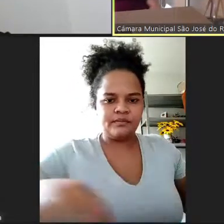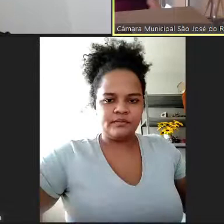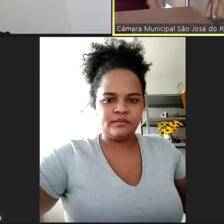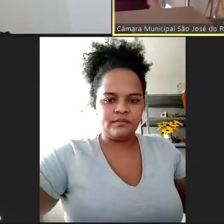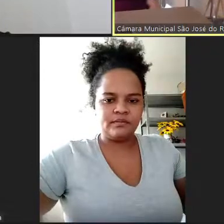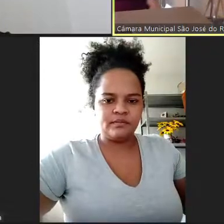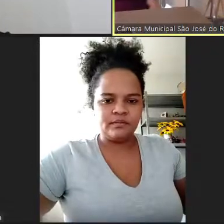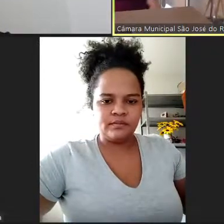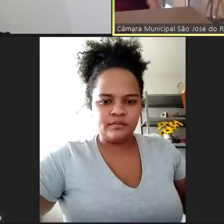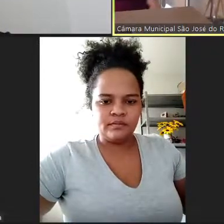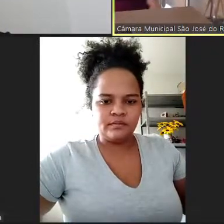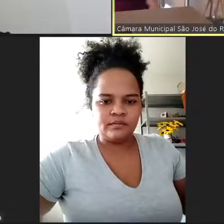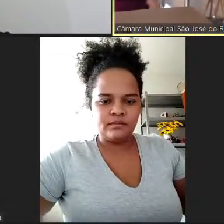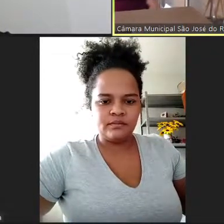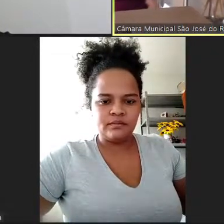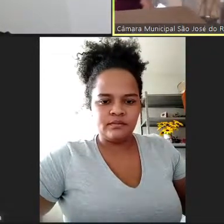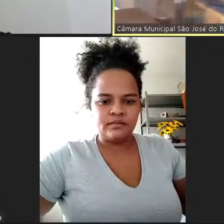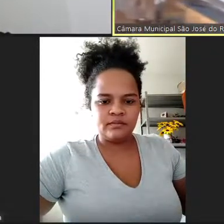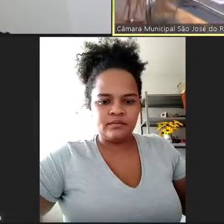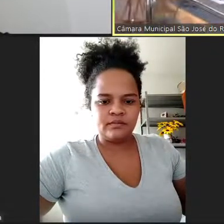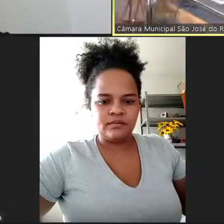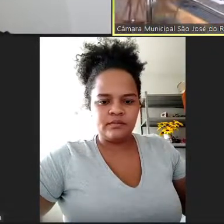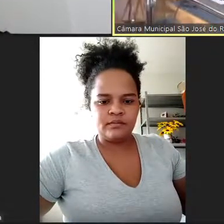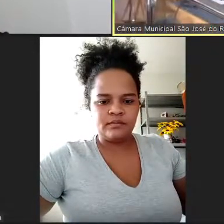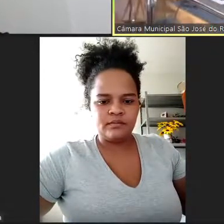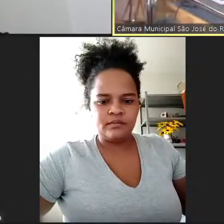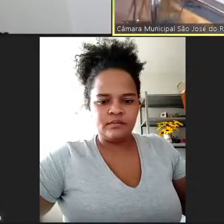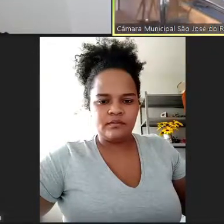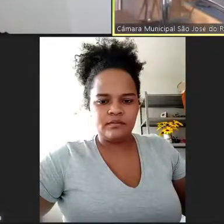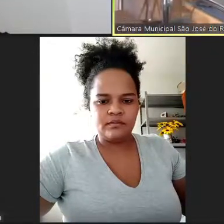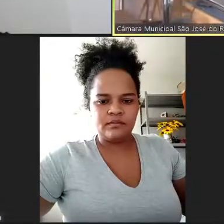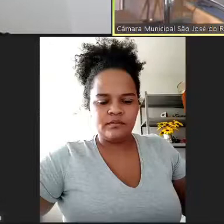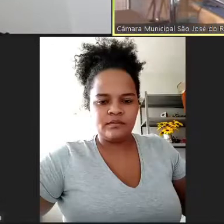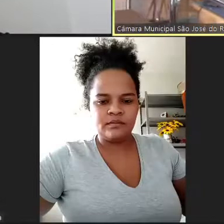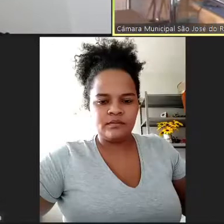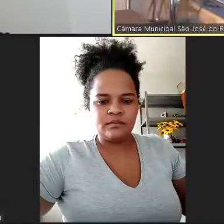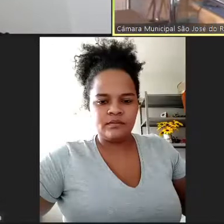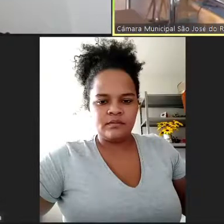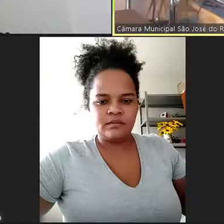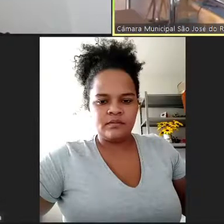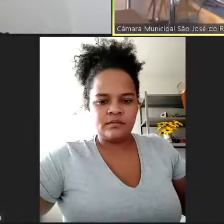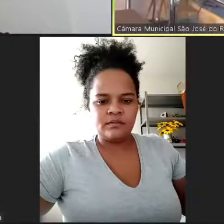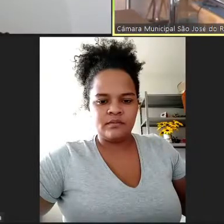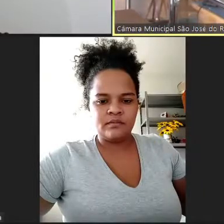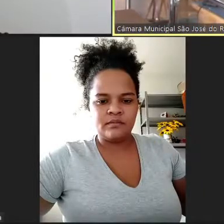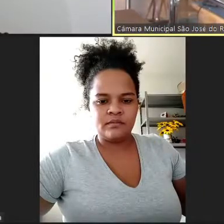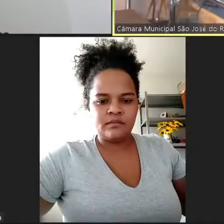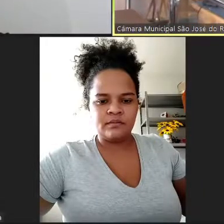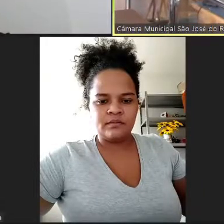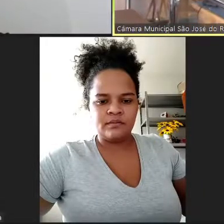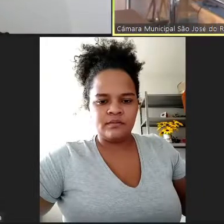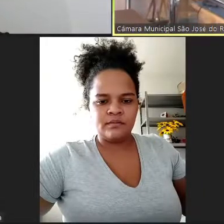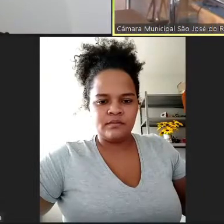É, então, até de aproveitar o espaço, para dar um recado, inclusive para a população, que os locais de coleta desses